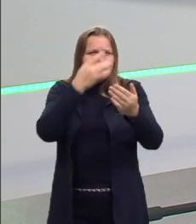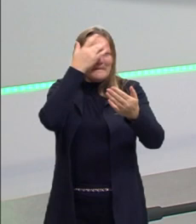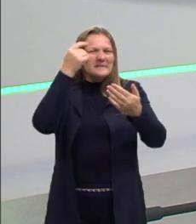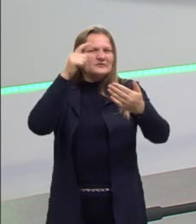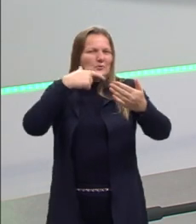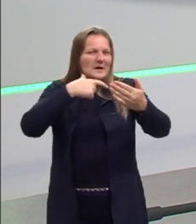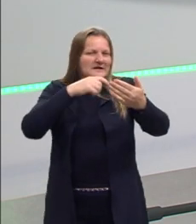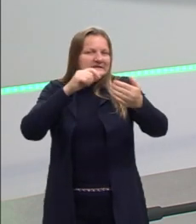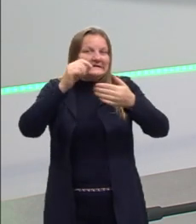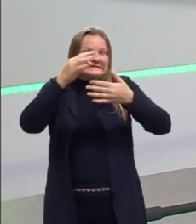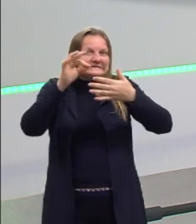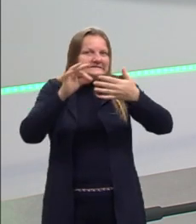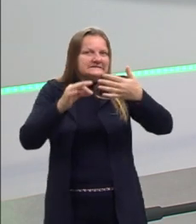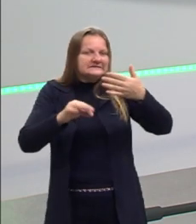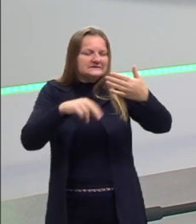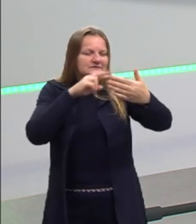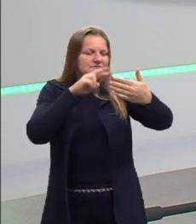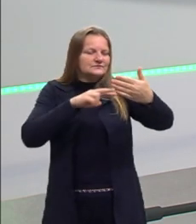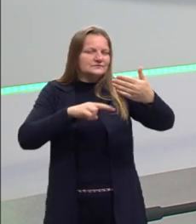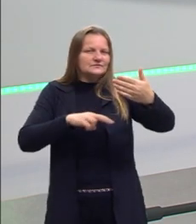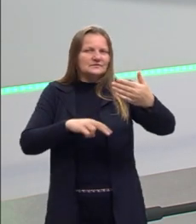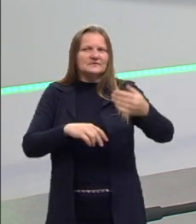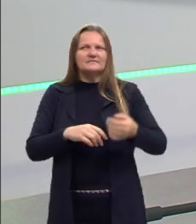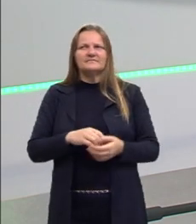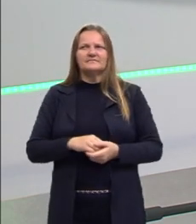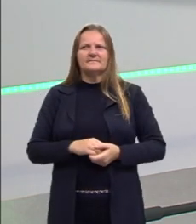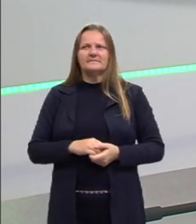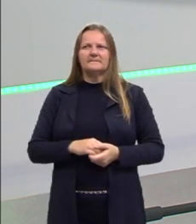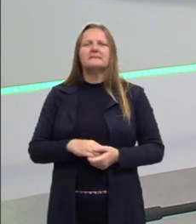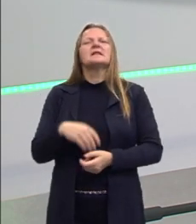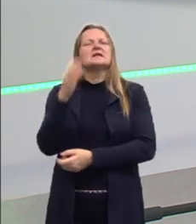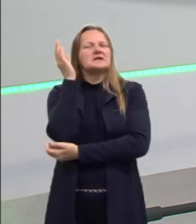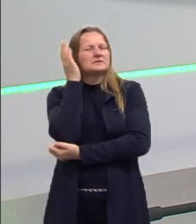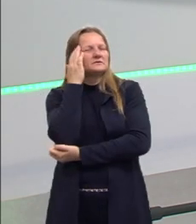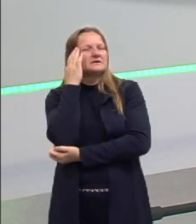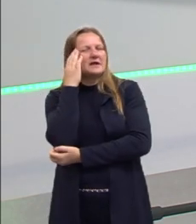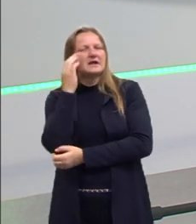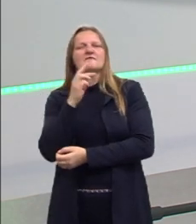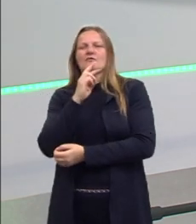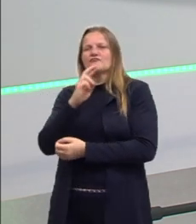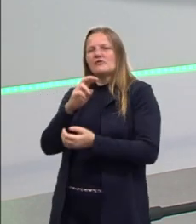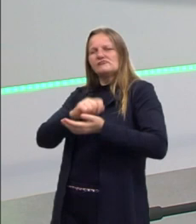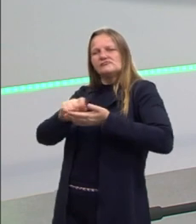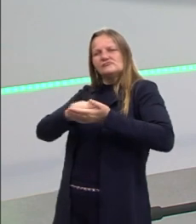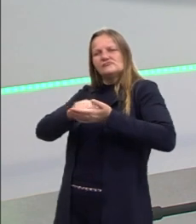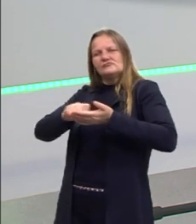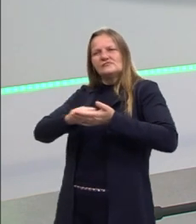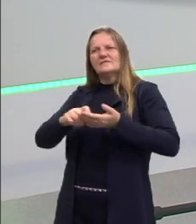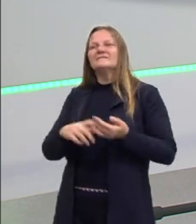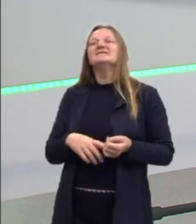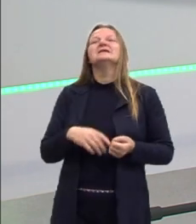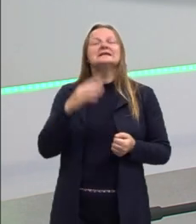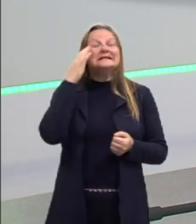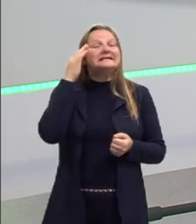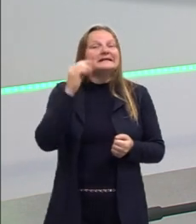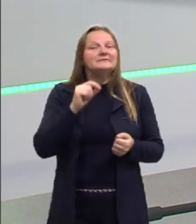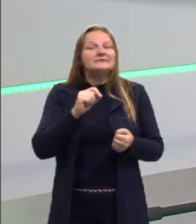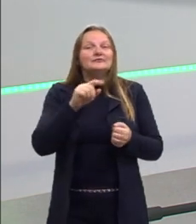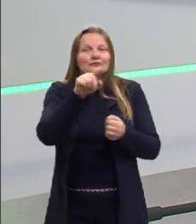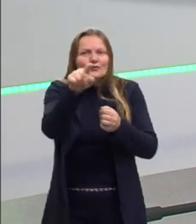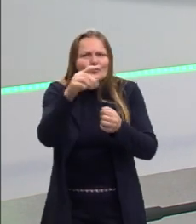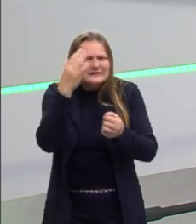Essa é a cara desse gatinho. Eu já sei o esse corretor quer de mim. Então, tu já sabe o que o corretor do Enem quer de ti?